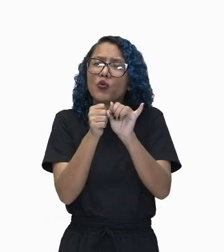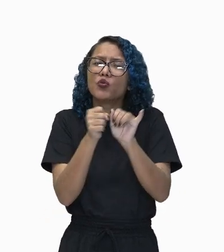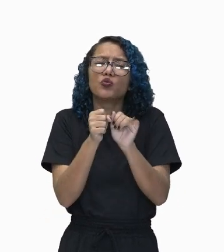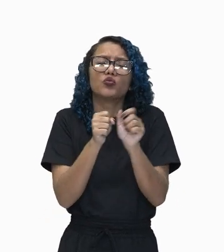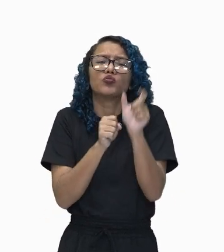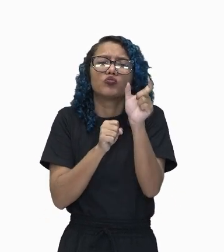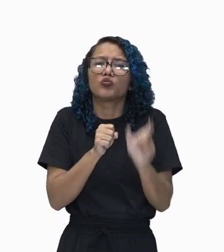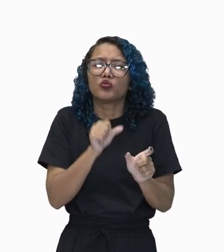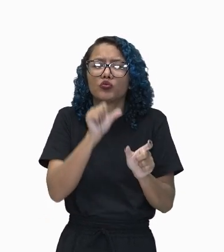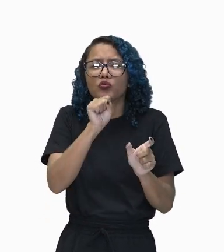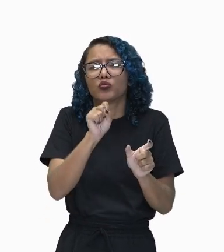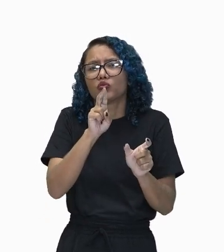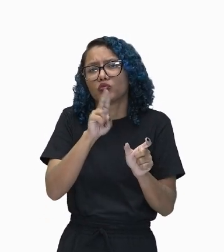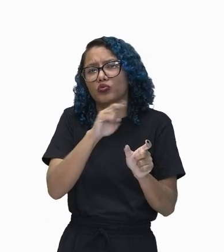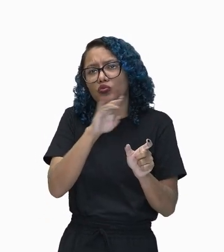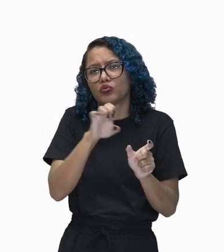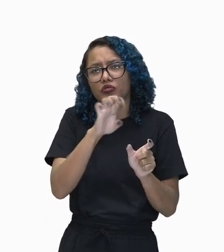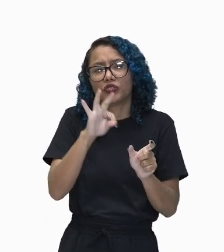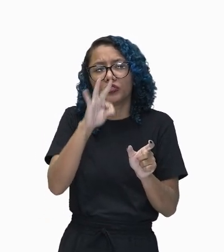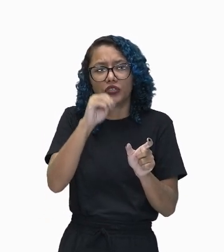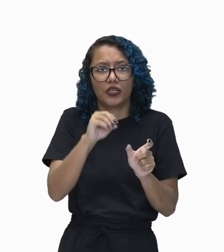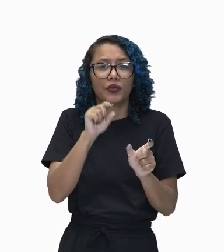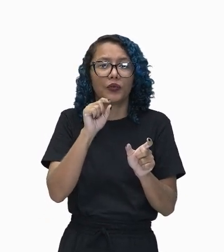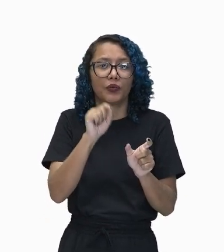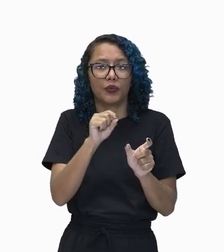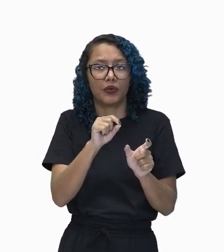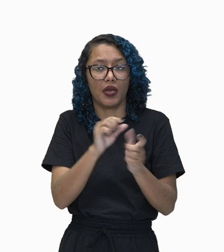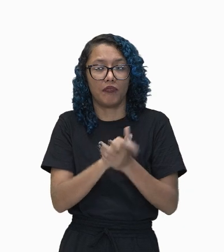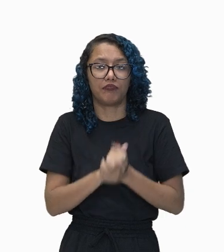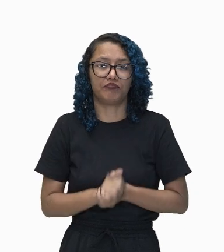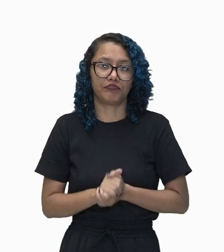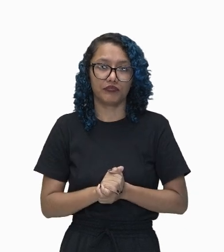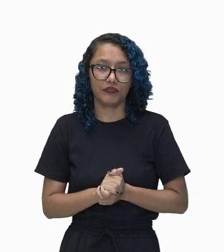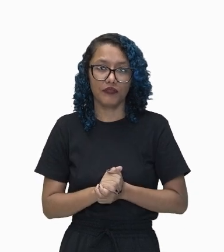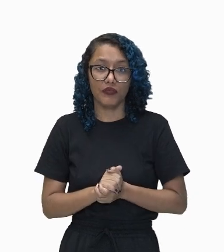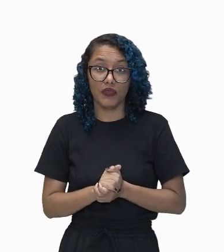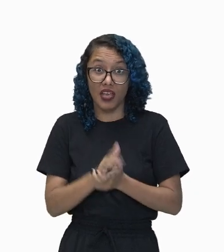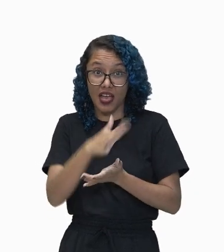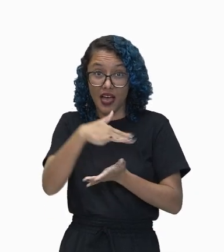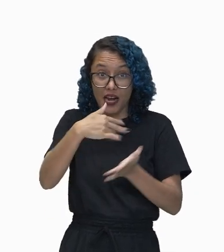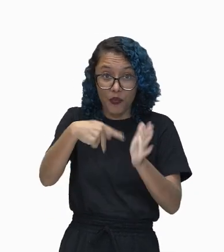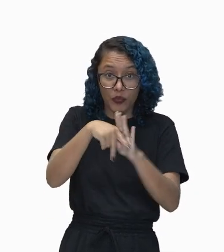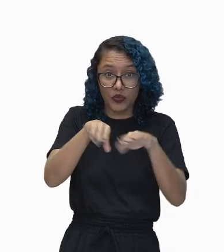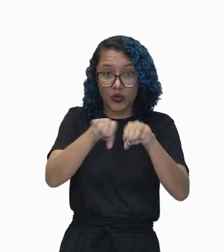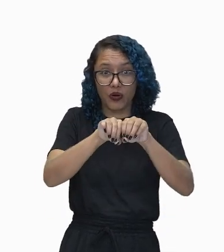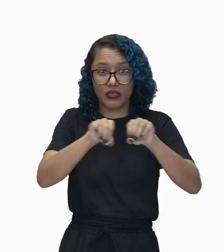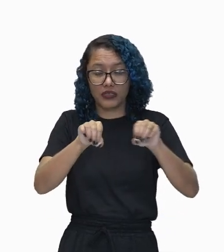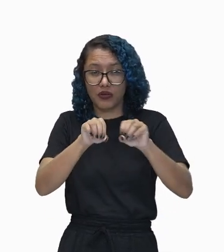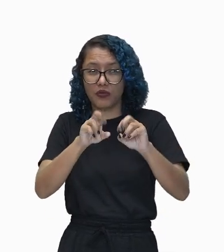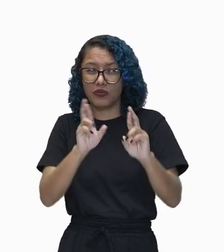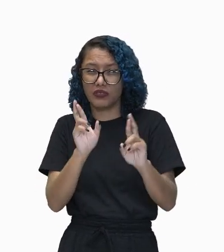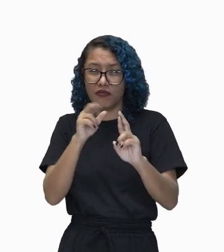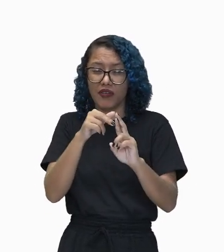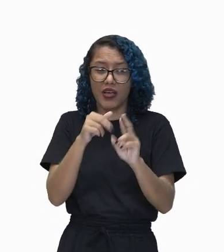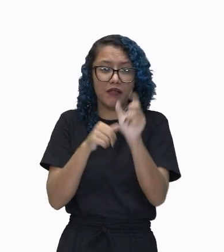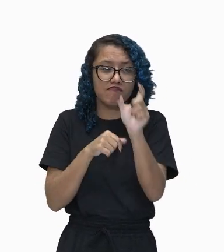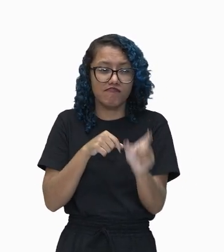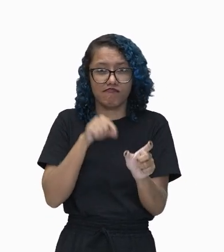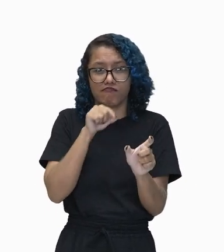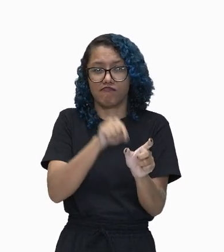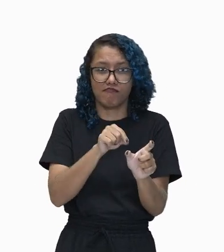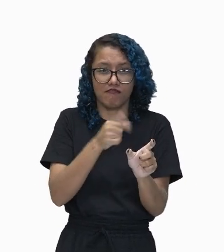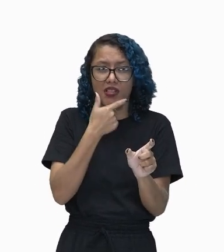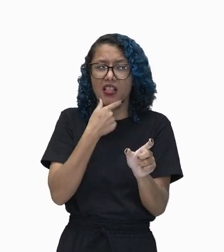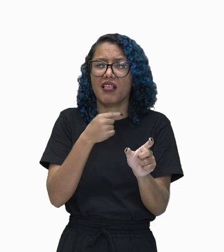fala. Ele corresponde a um sintagma nominal. Ok? Corresponde a um sintagma nominal. Olha